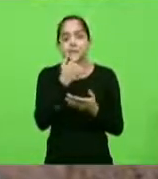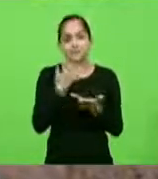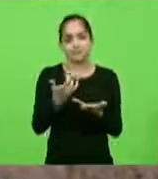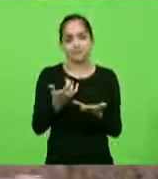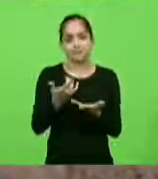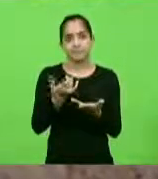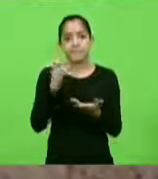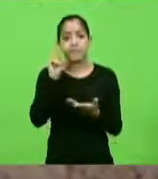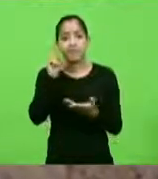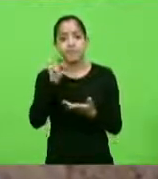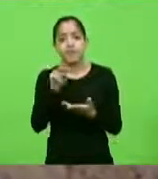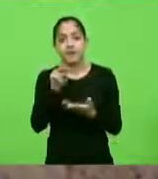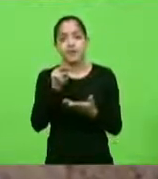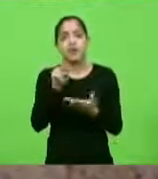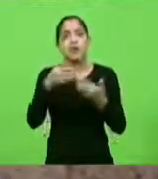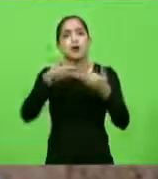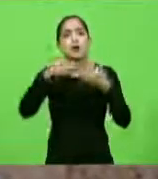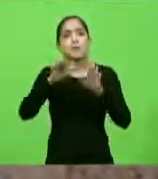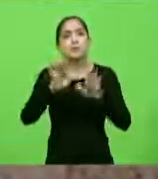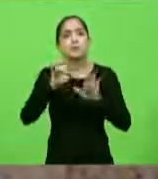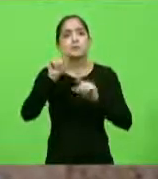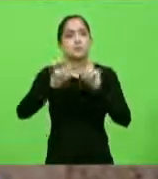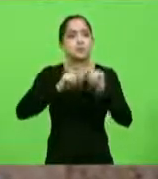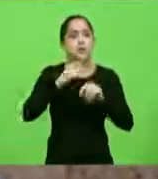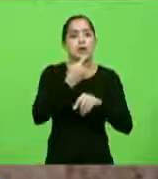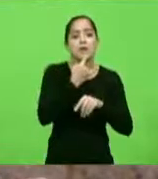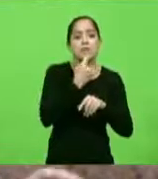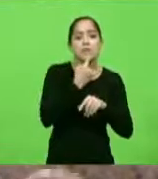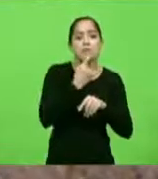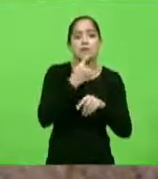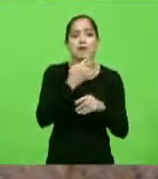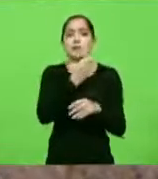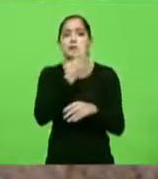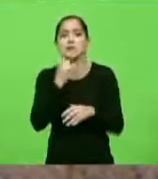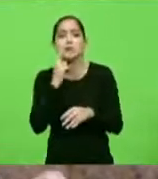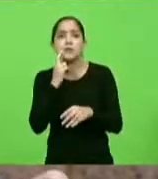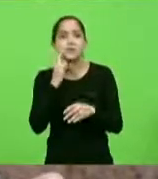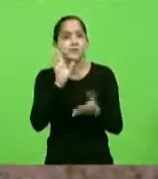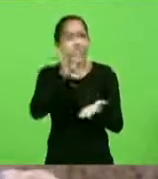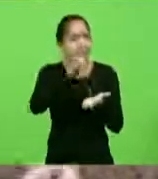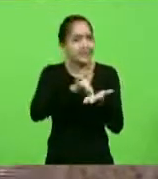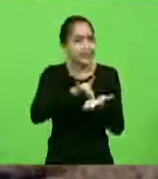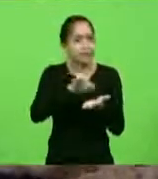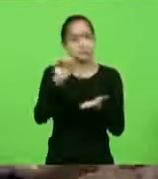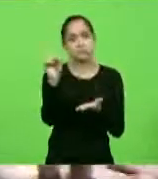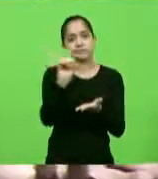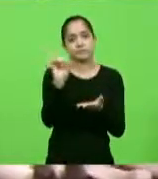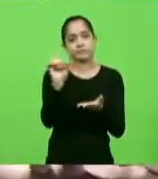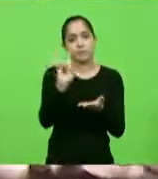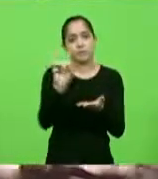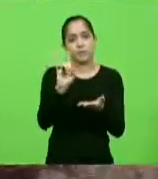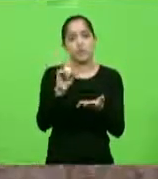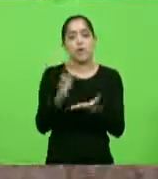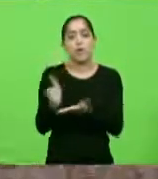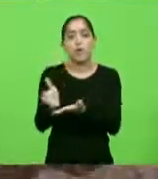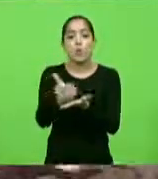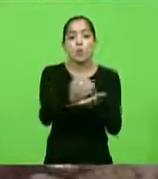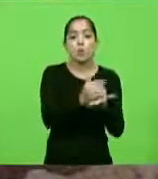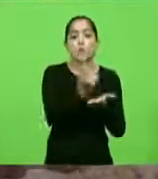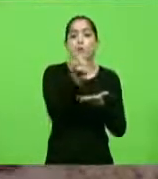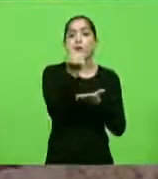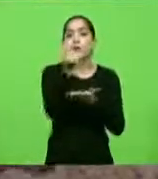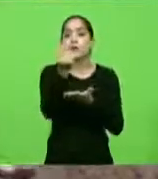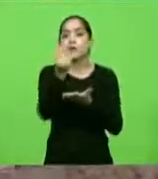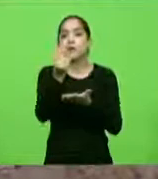mesma coisa, nós estamos fazendo uma abertura de bares e restaurantes só pra inglês ver, porque a maior parte do faturamento deles não está